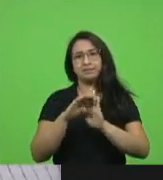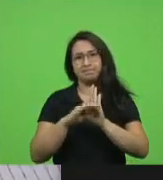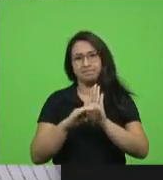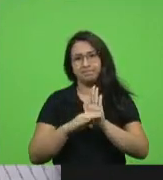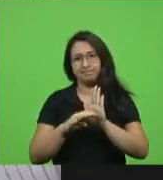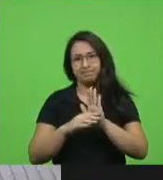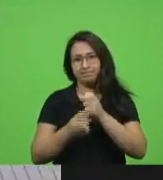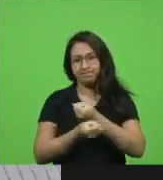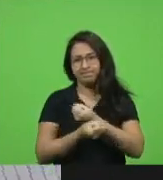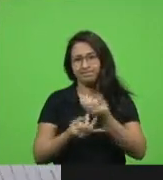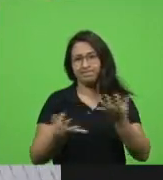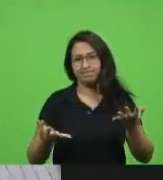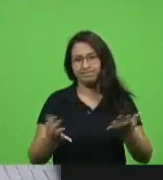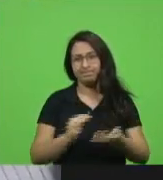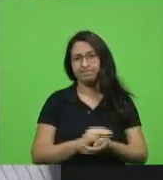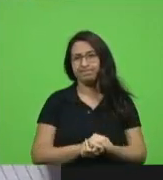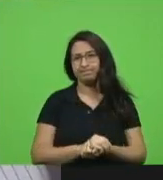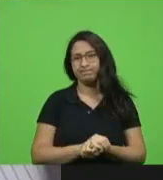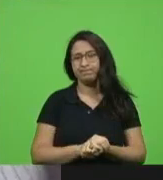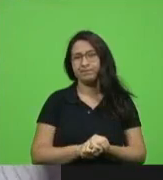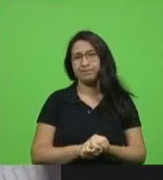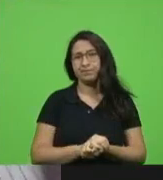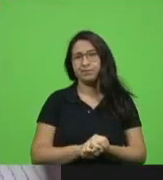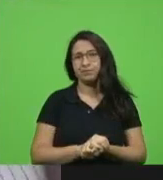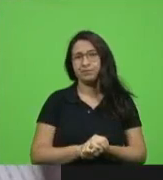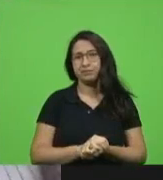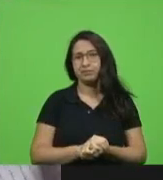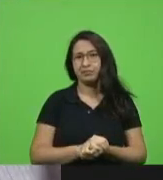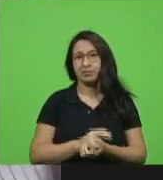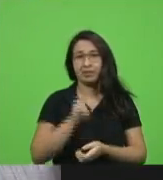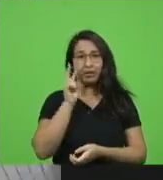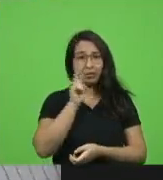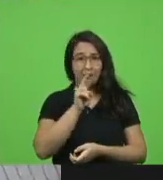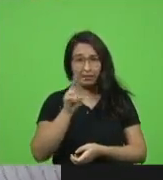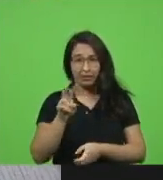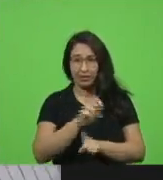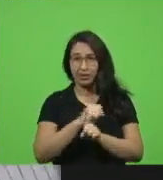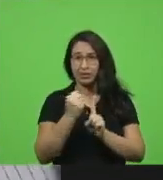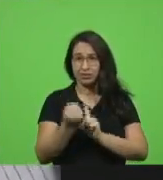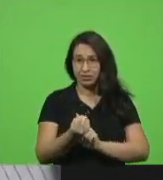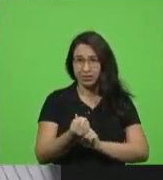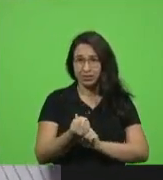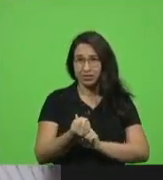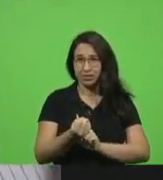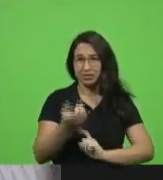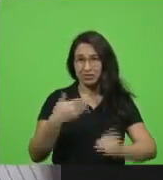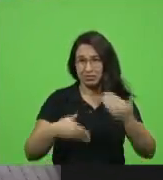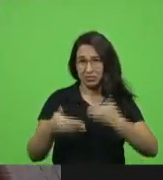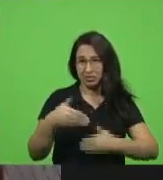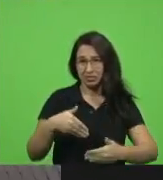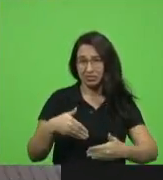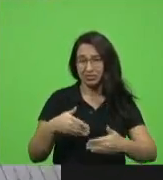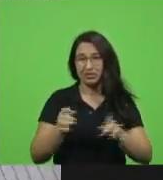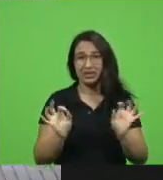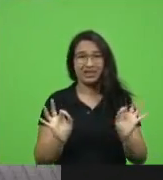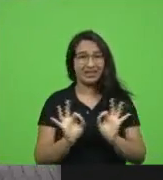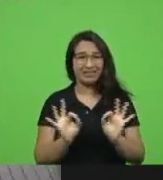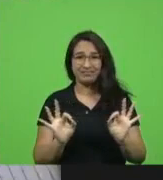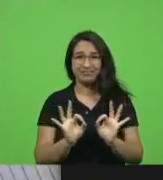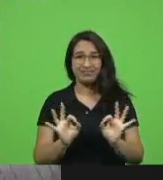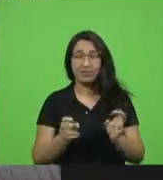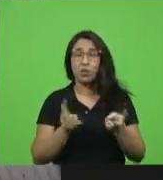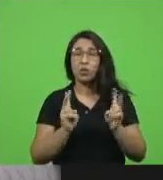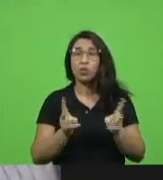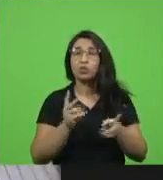e nós não estamos vendo isso nós não estamos vendo muito pelo contrário nós continuamos